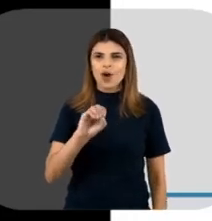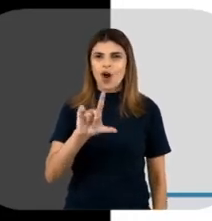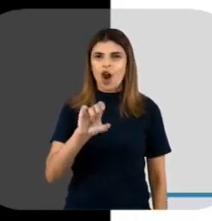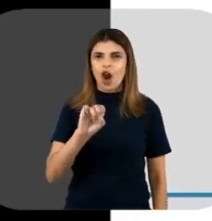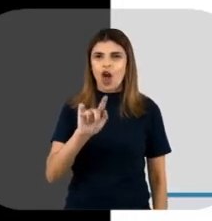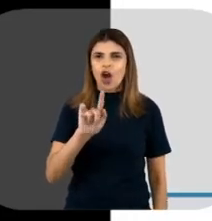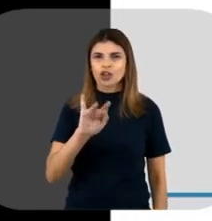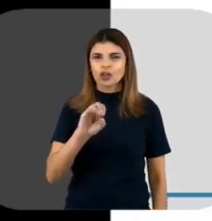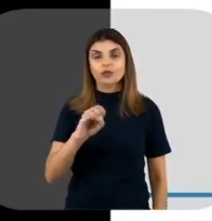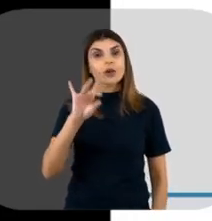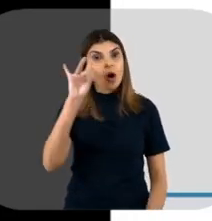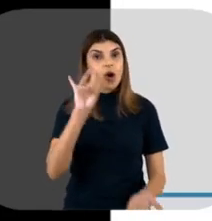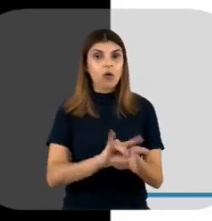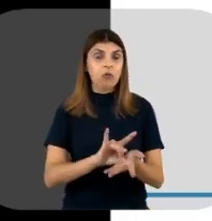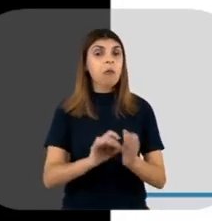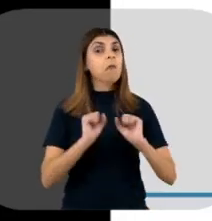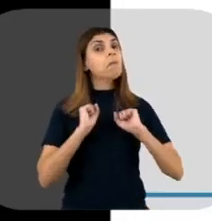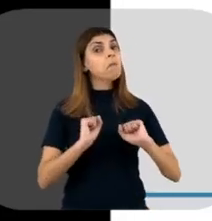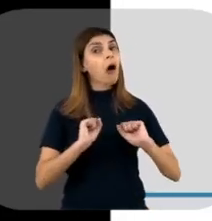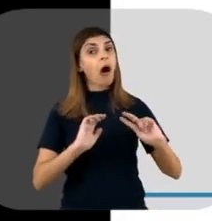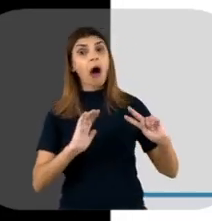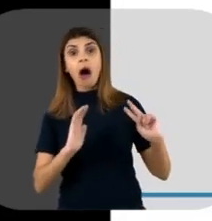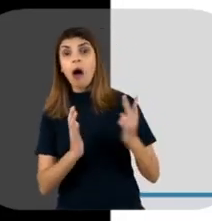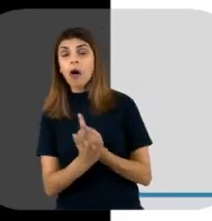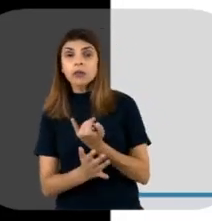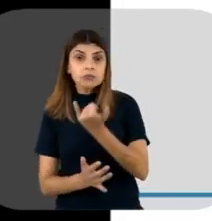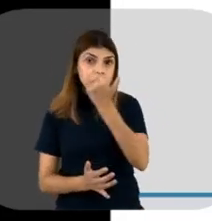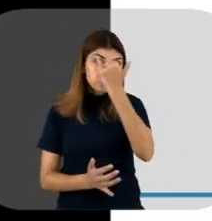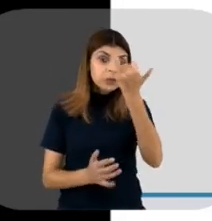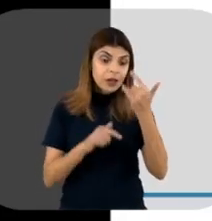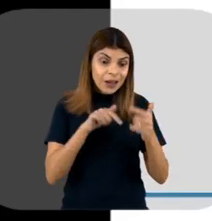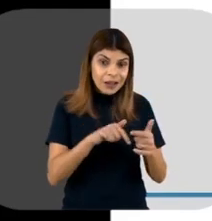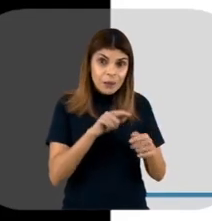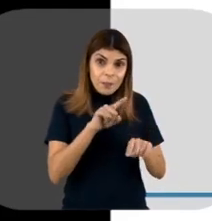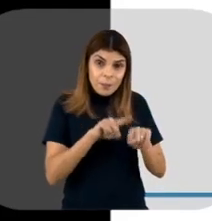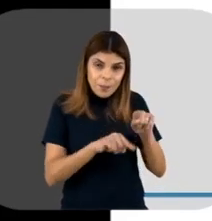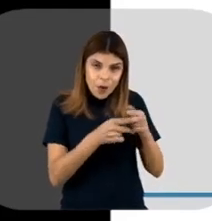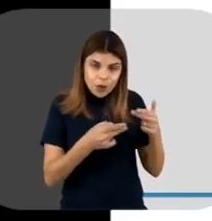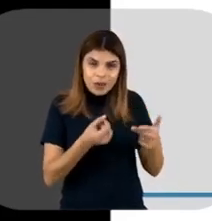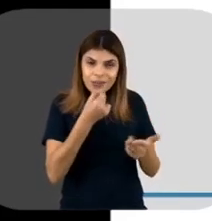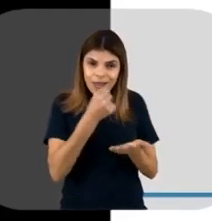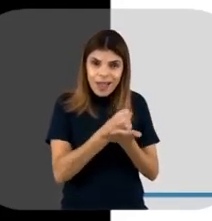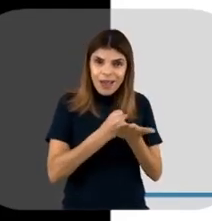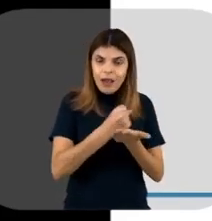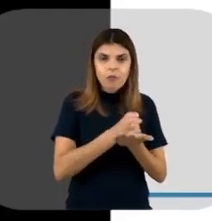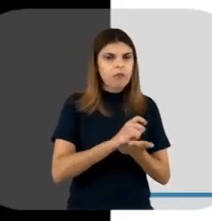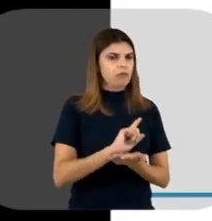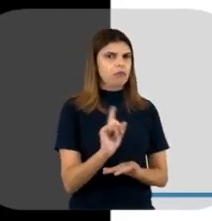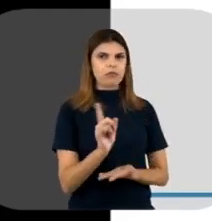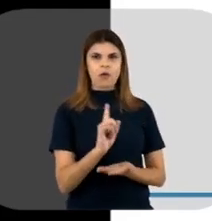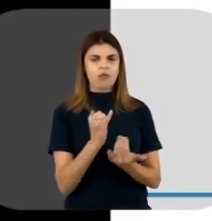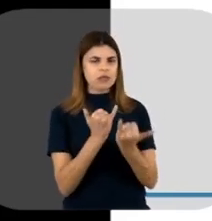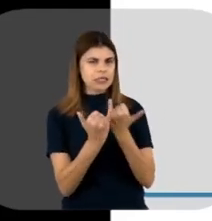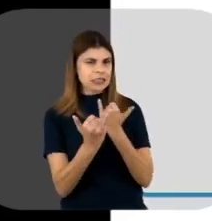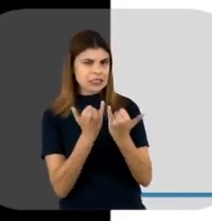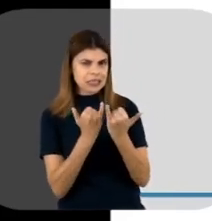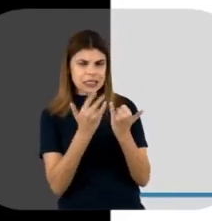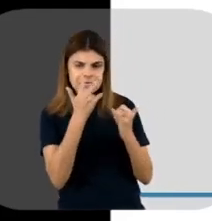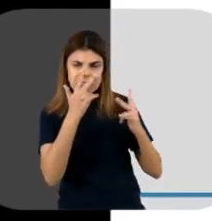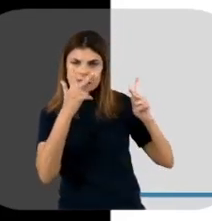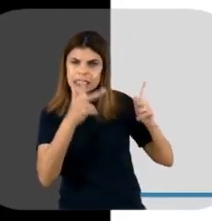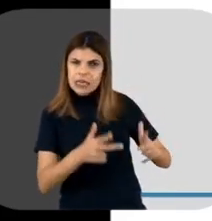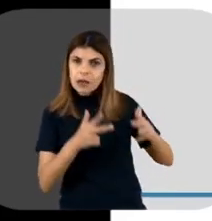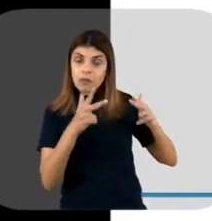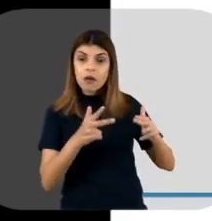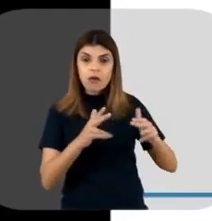biológico original. O que pode acontecer é que esse produto aqui, né? Não similar, vamos dizer assim, ele pode